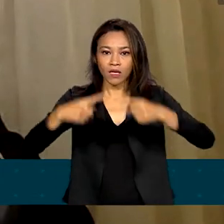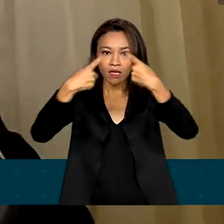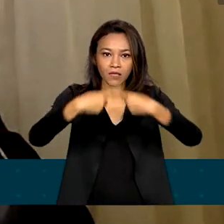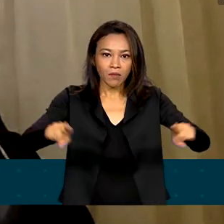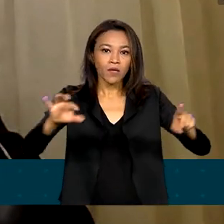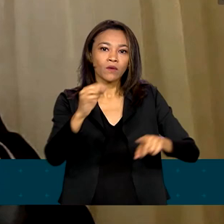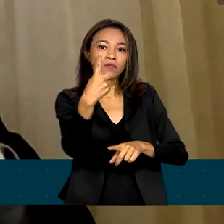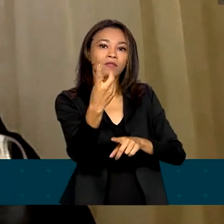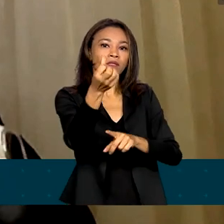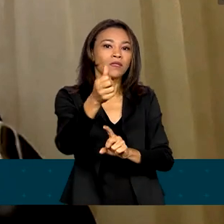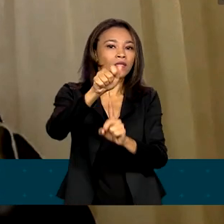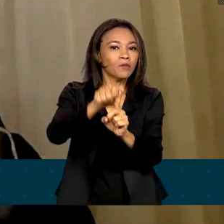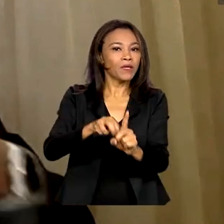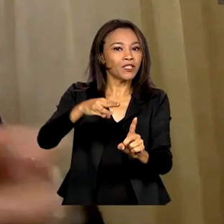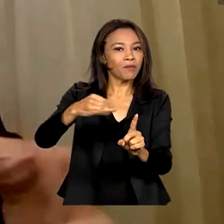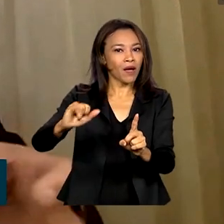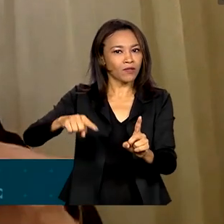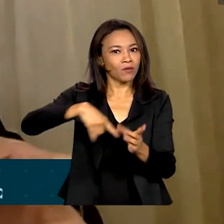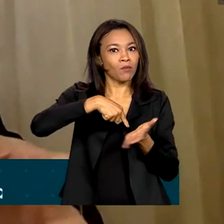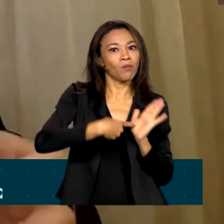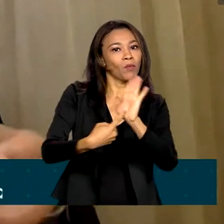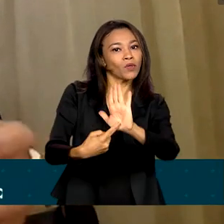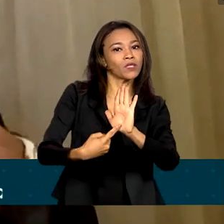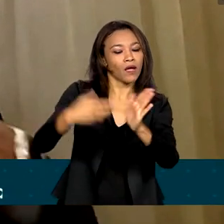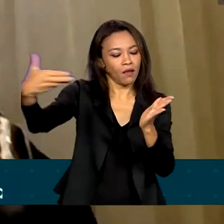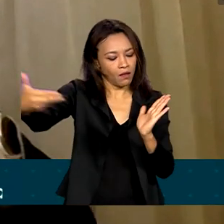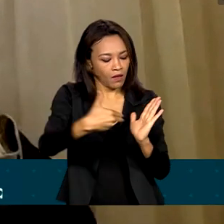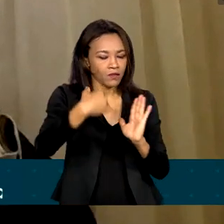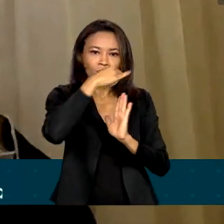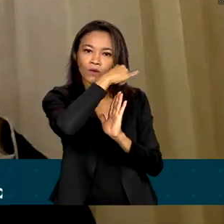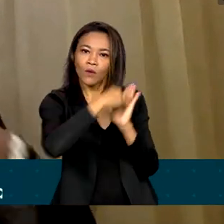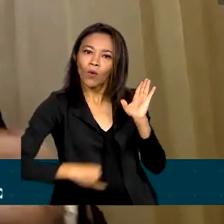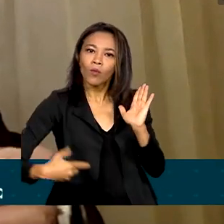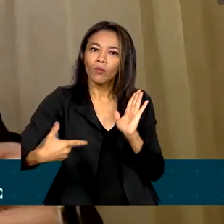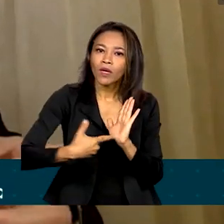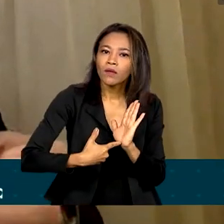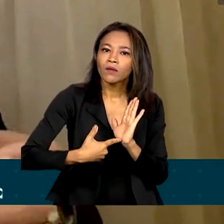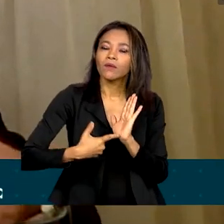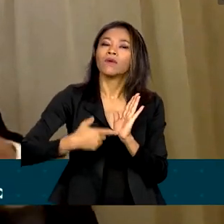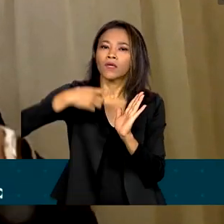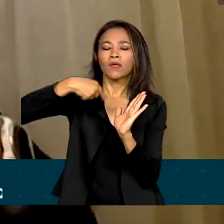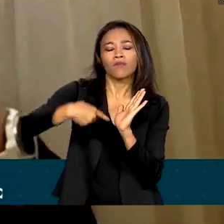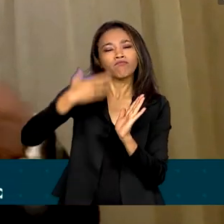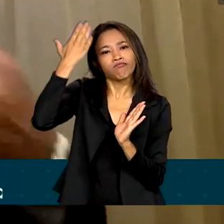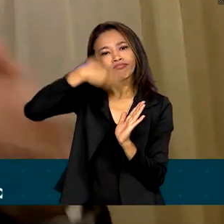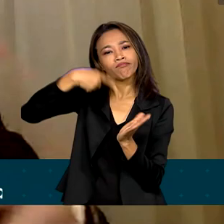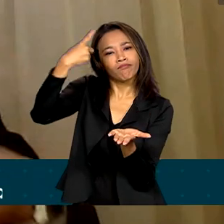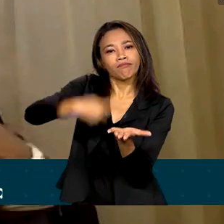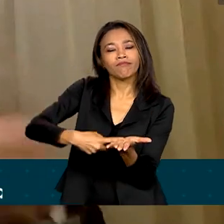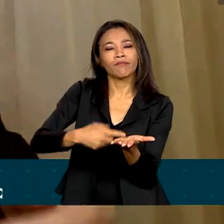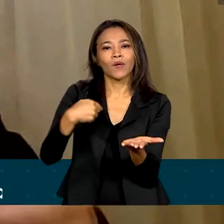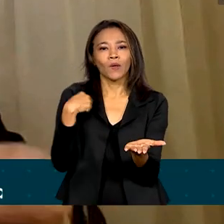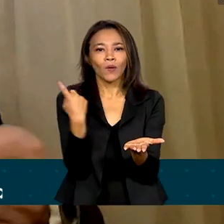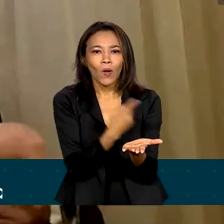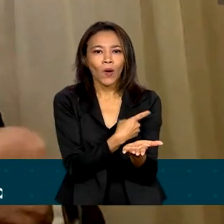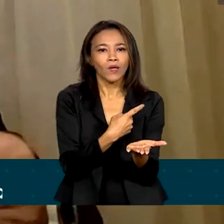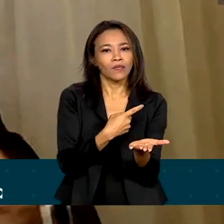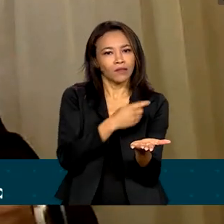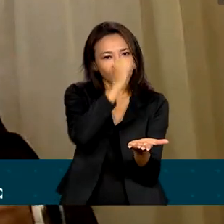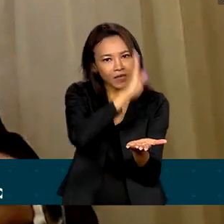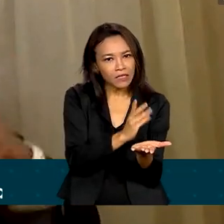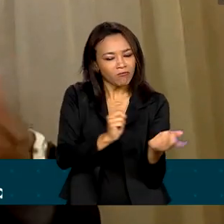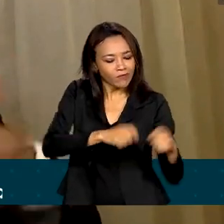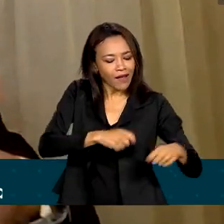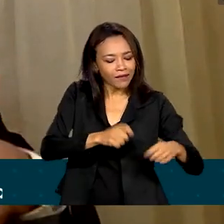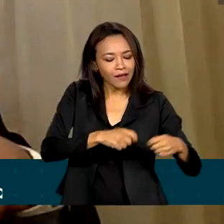desse documento que mostra claramente o mapa do potencial de investimentos da